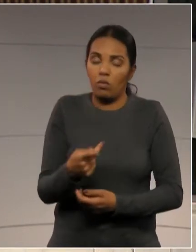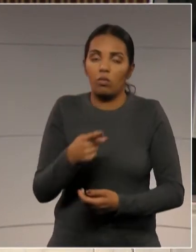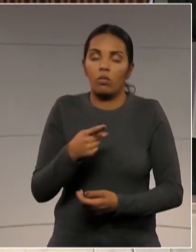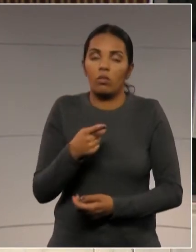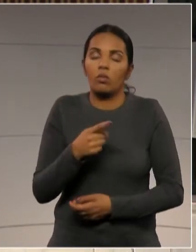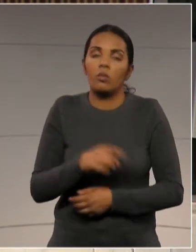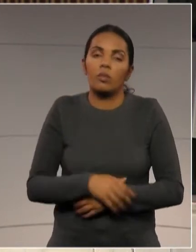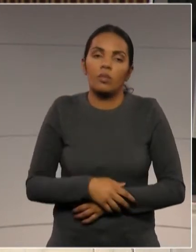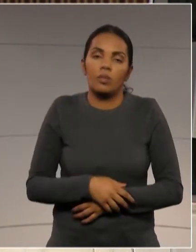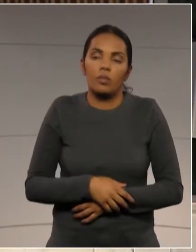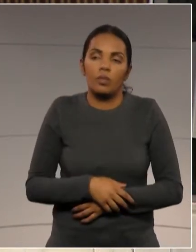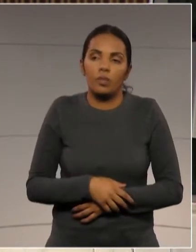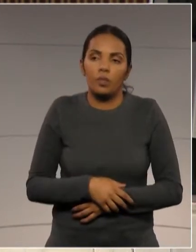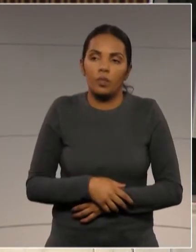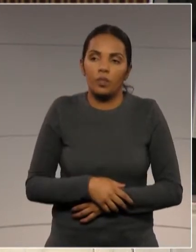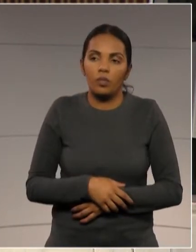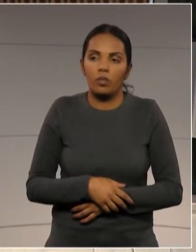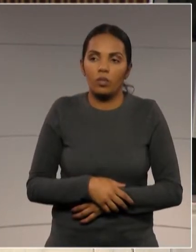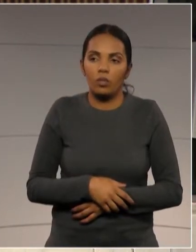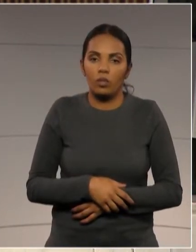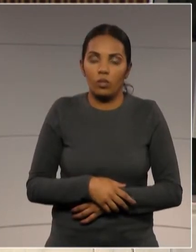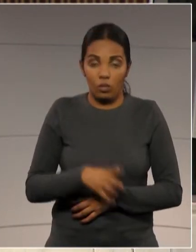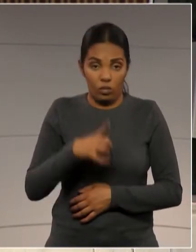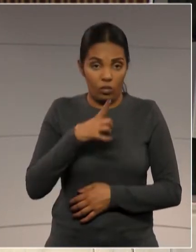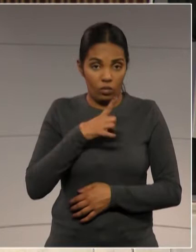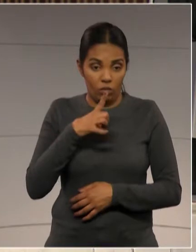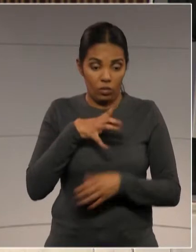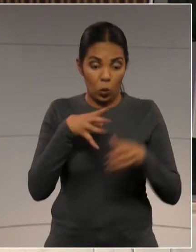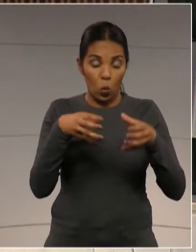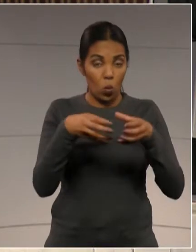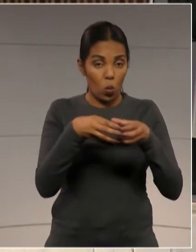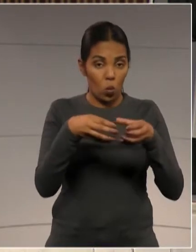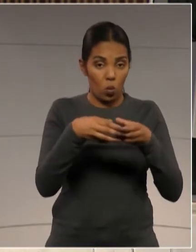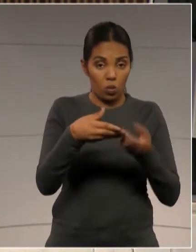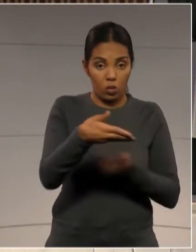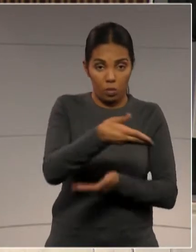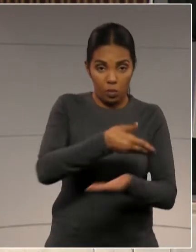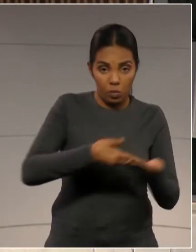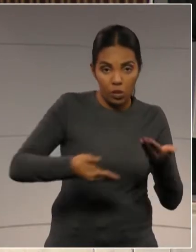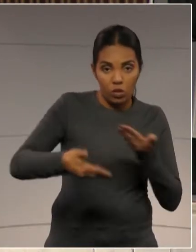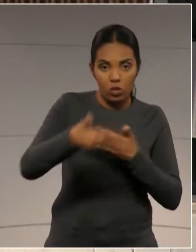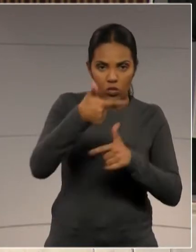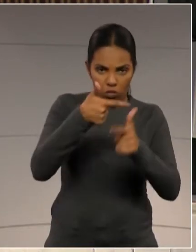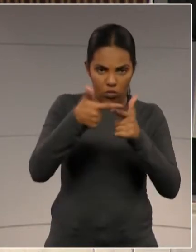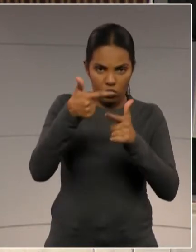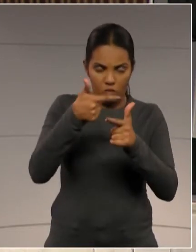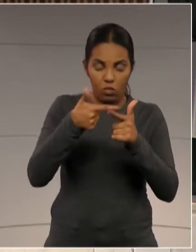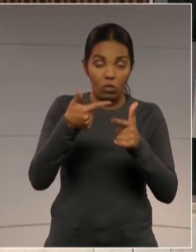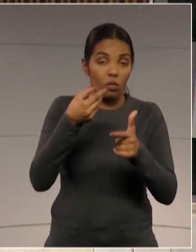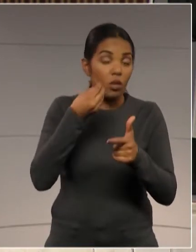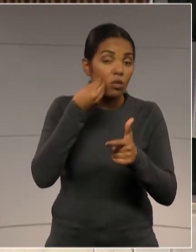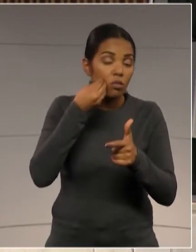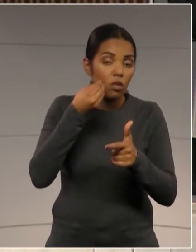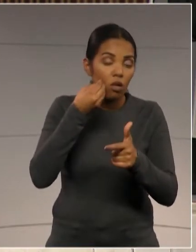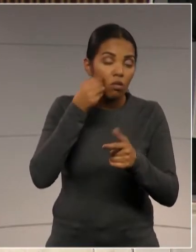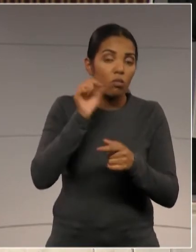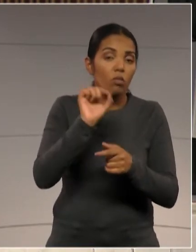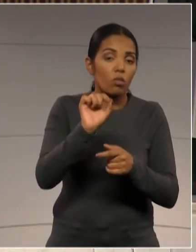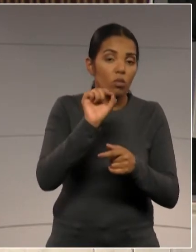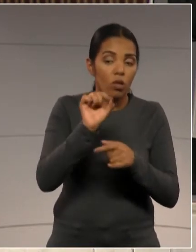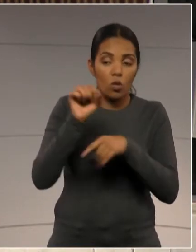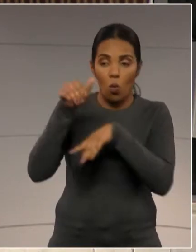registro. A Comissão de Mediação de Conflitos tem tentado obter do